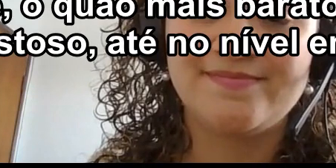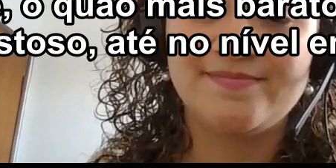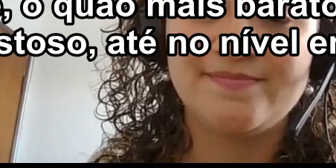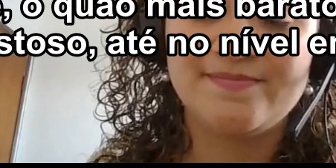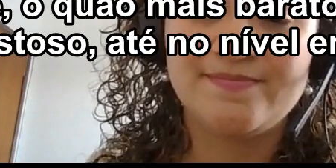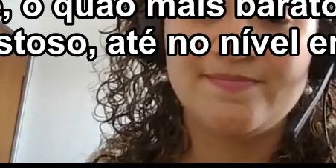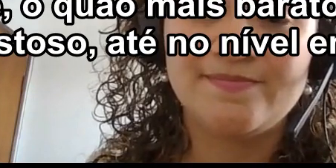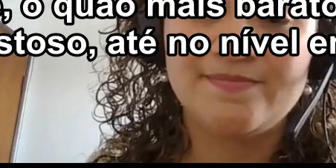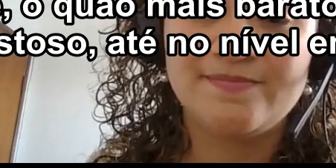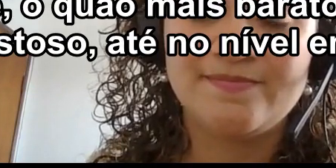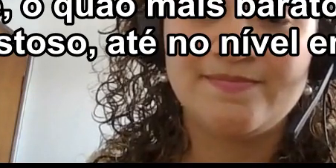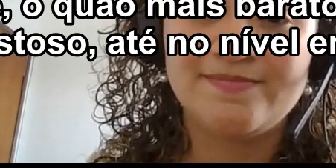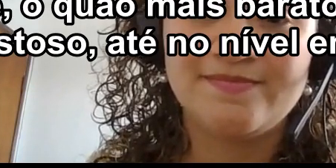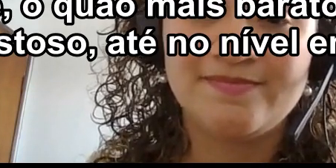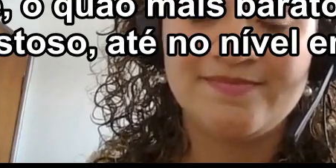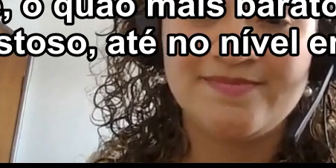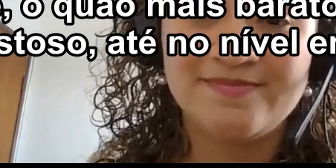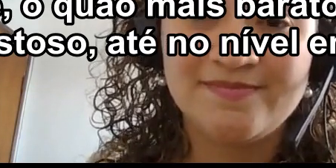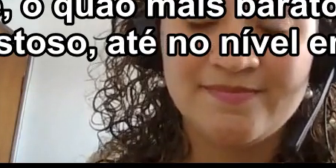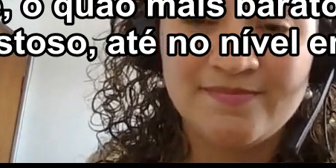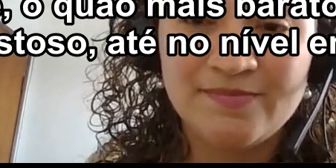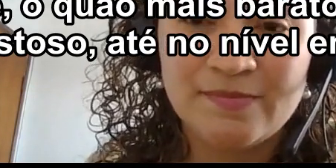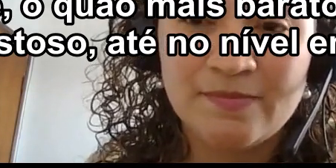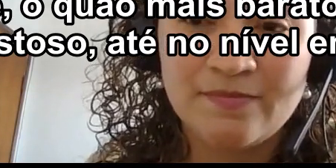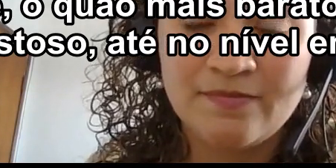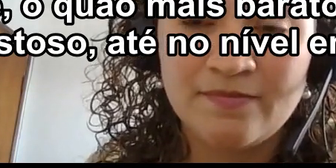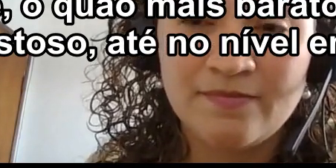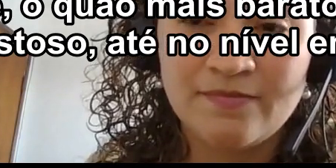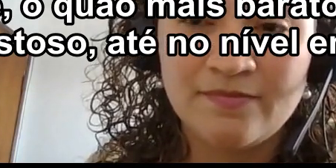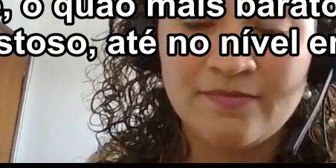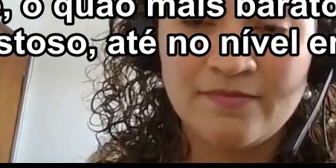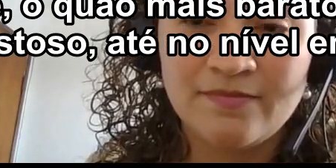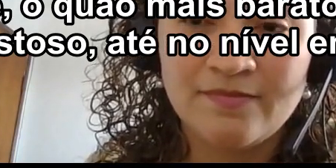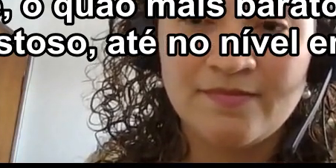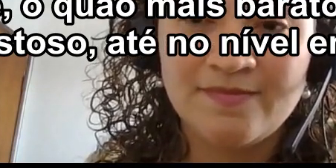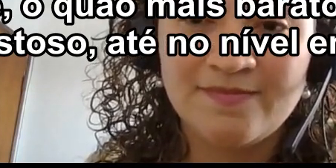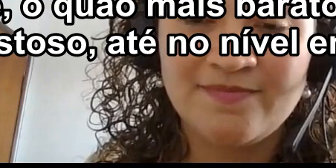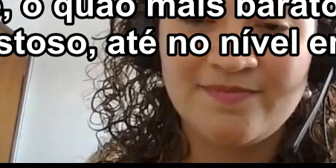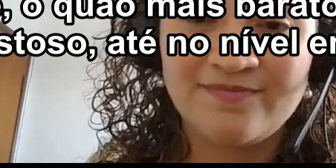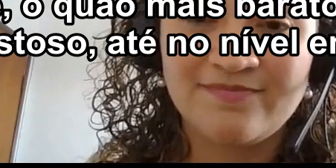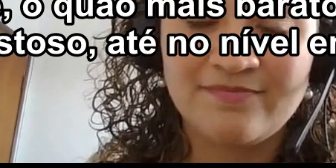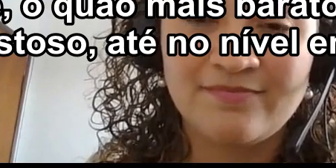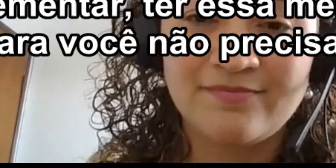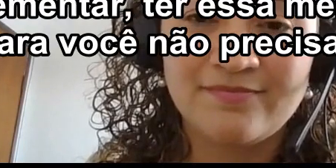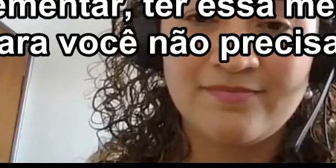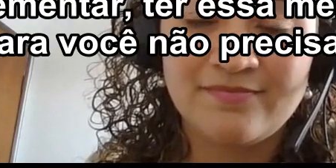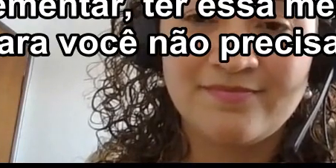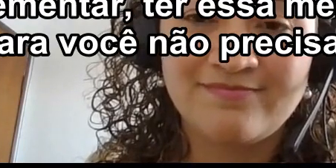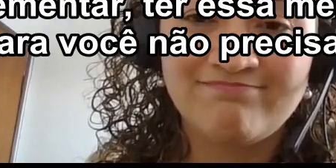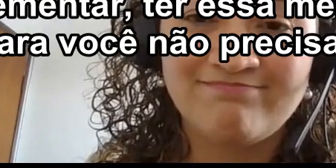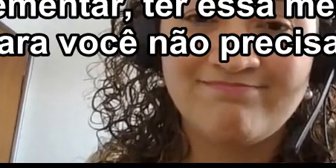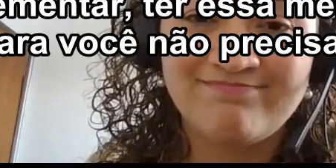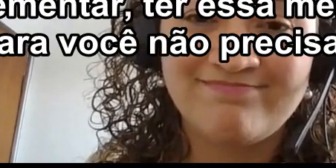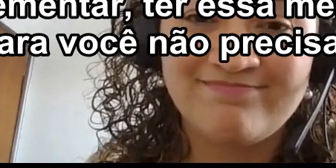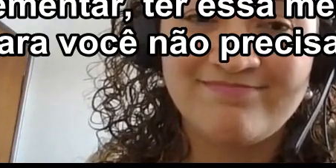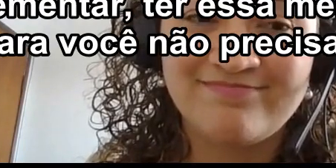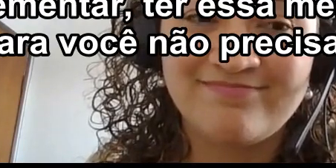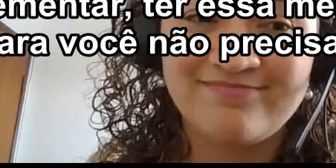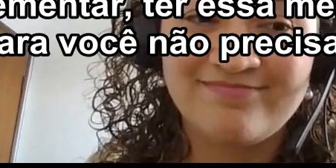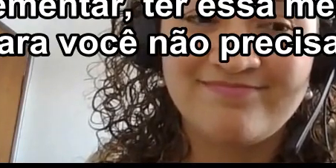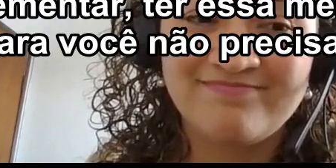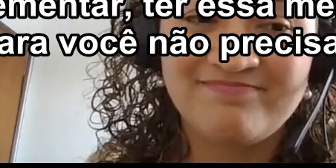o quão mais barato também, o quão menos custoso, até no nível, assim, emocional do time, é você implementar essas,